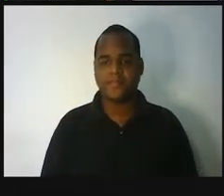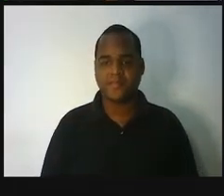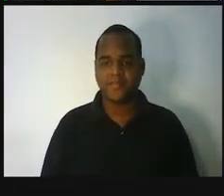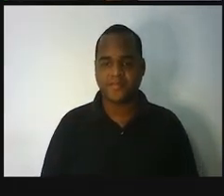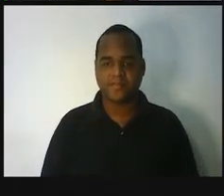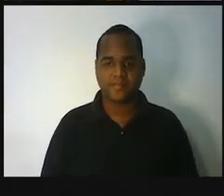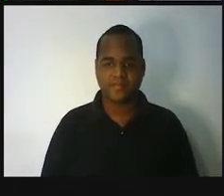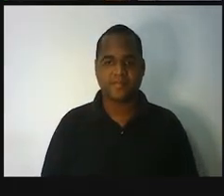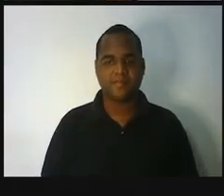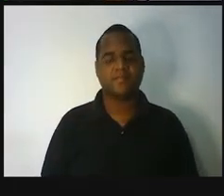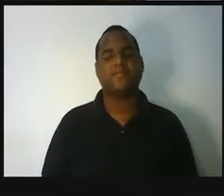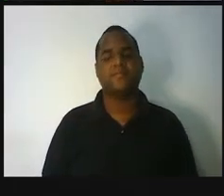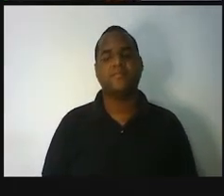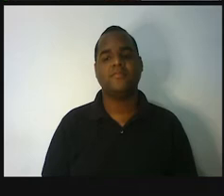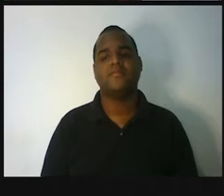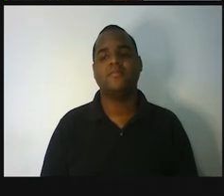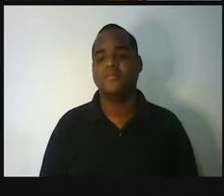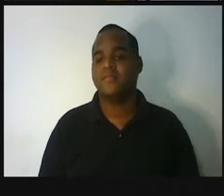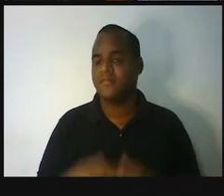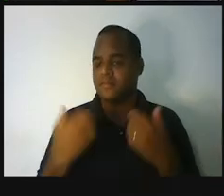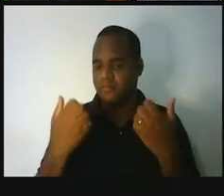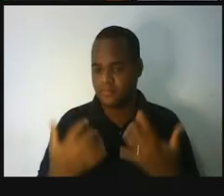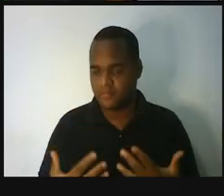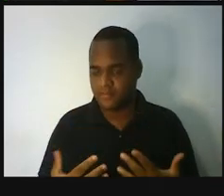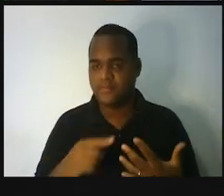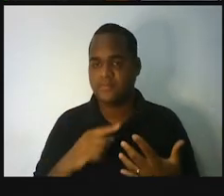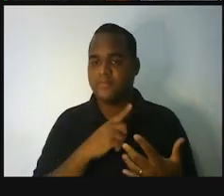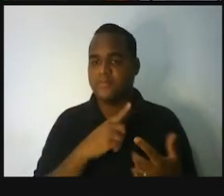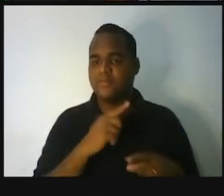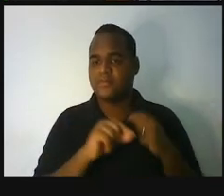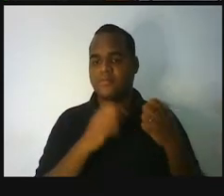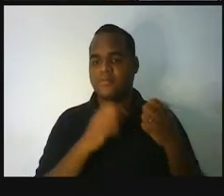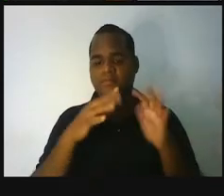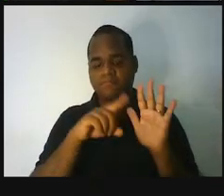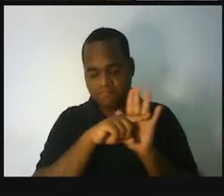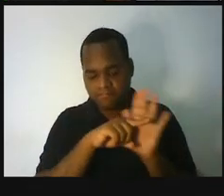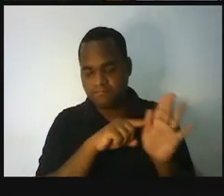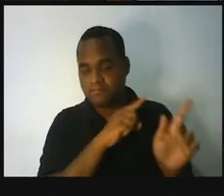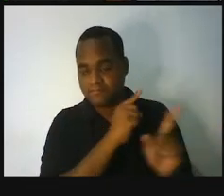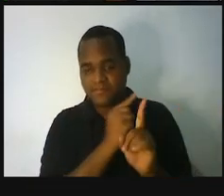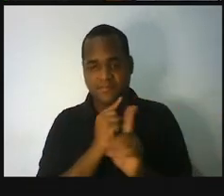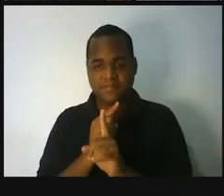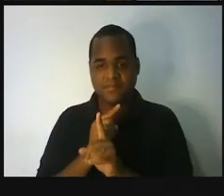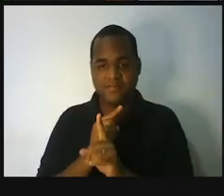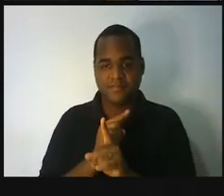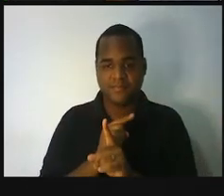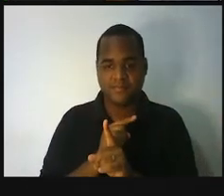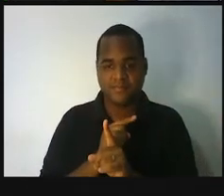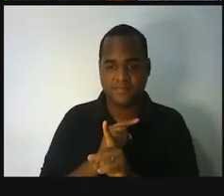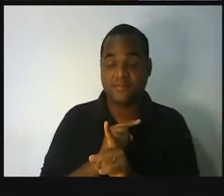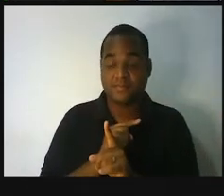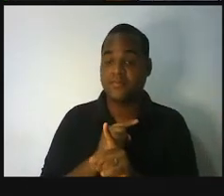mas o que é que o senhor quer mostrar para a gente aqui? O que é que a gente vai investigar e vai ver que faz sentido? Olha só,